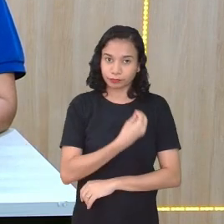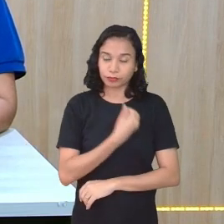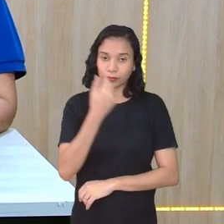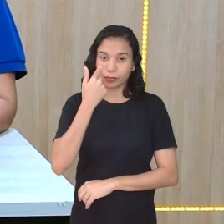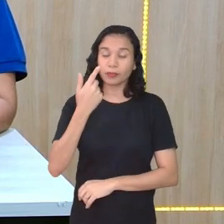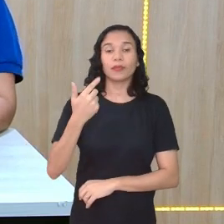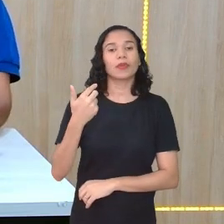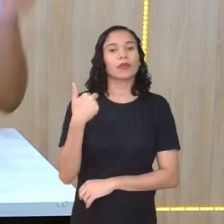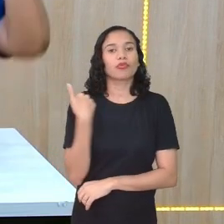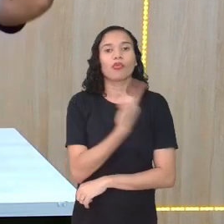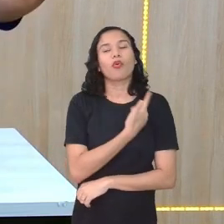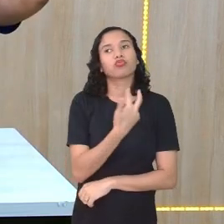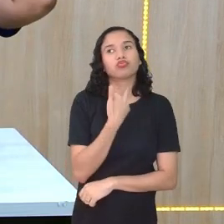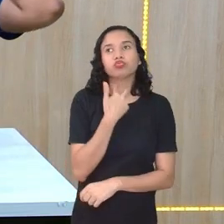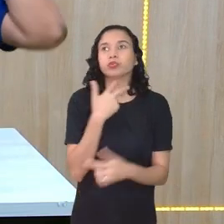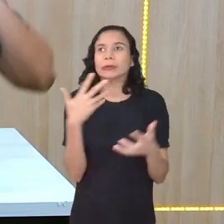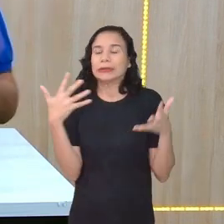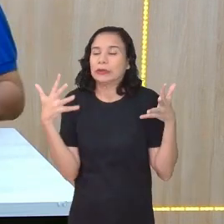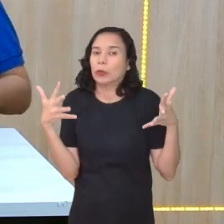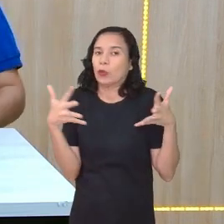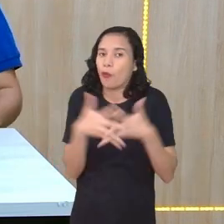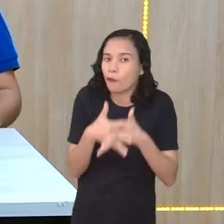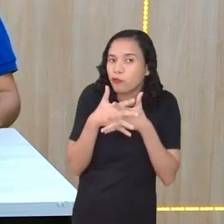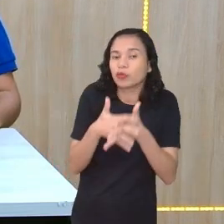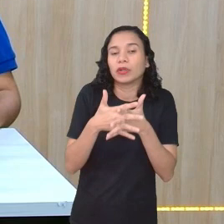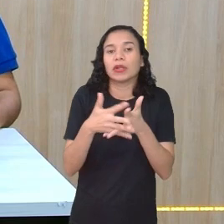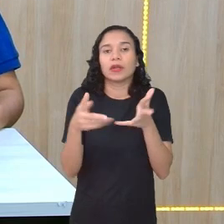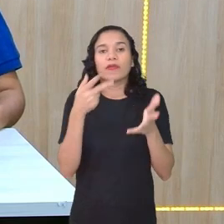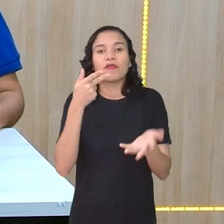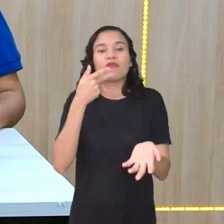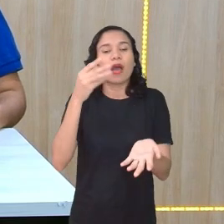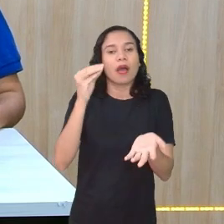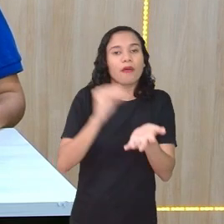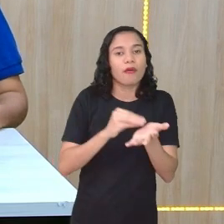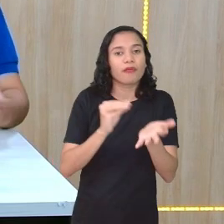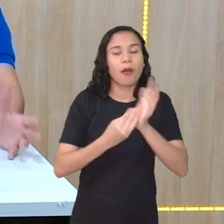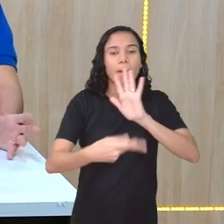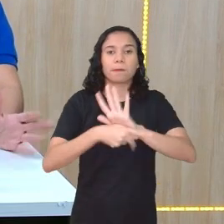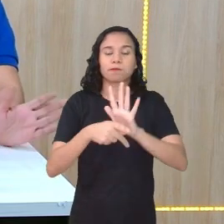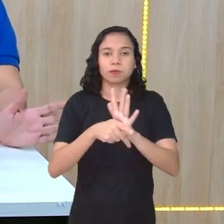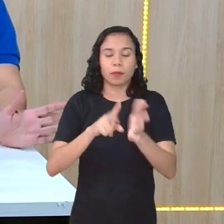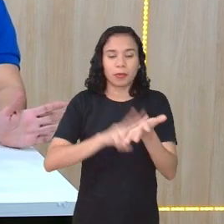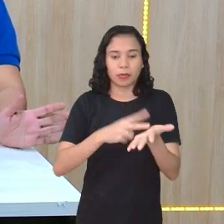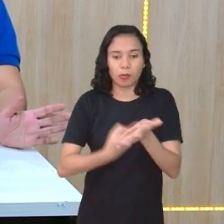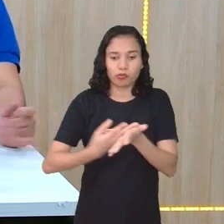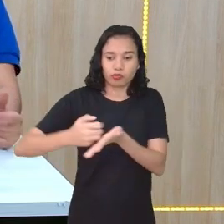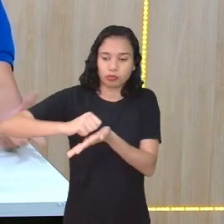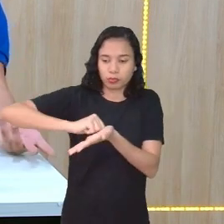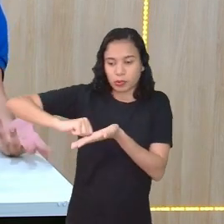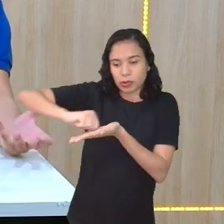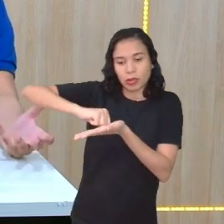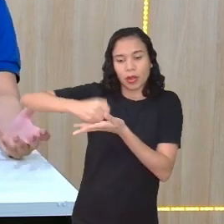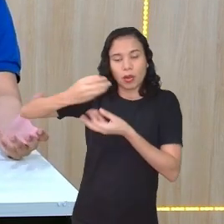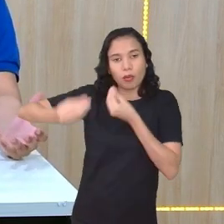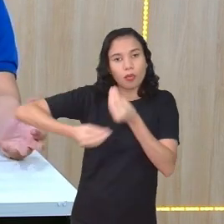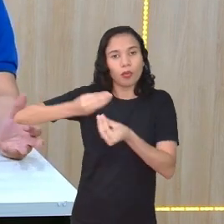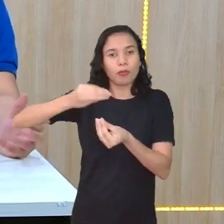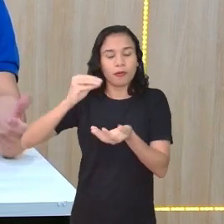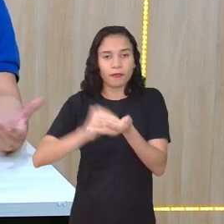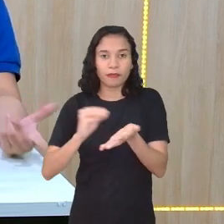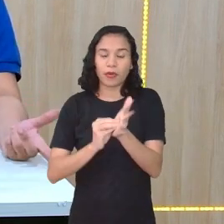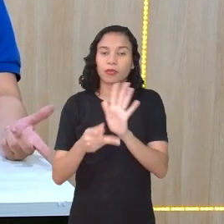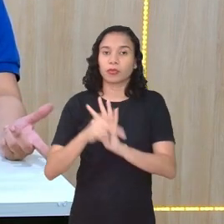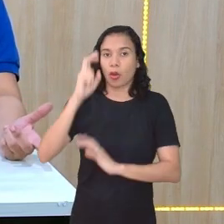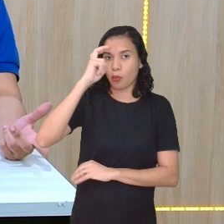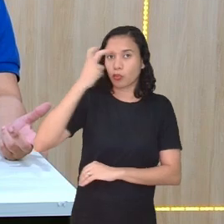E aí a gente não pode confundir, não pode considerar uma ausência de uma tradução escrita, por exemplo, como ausência de